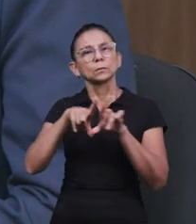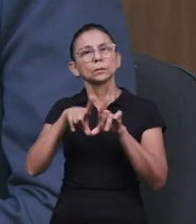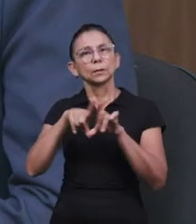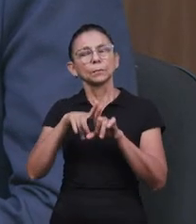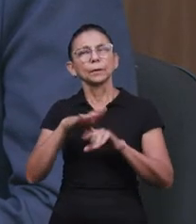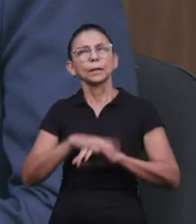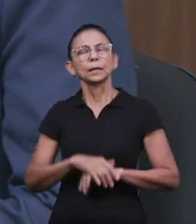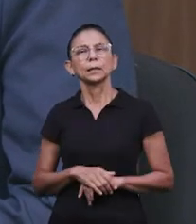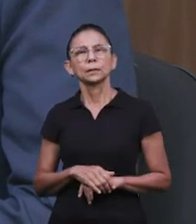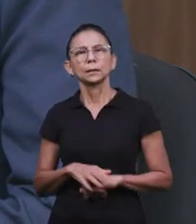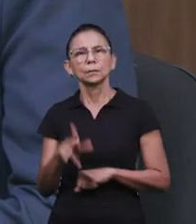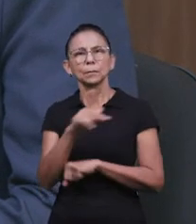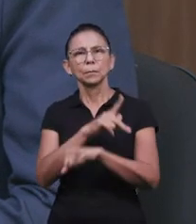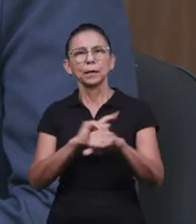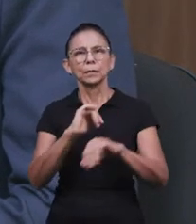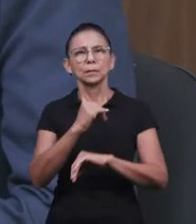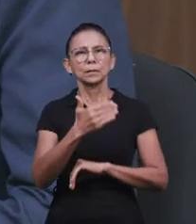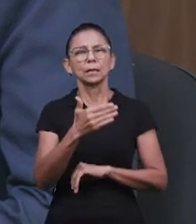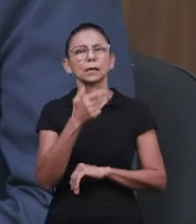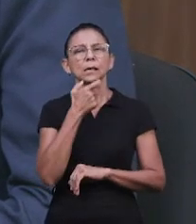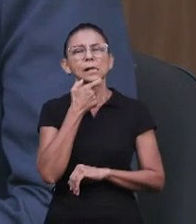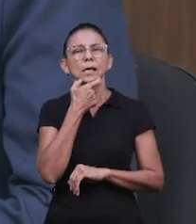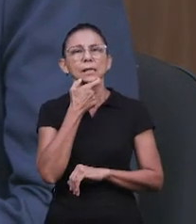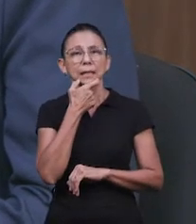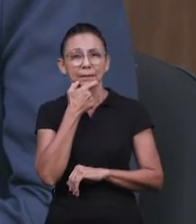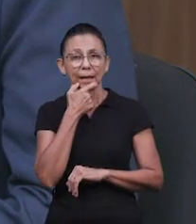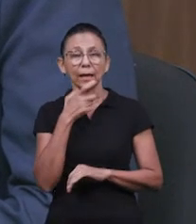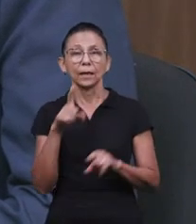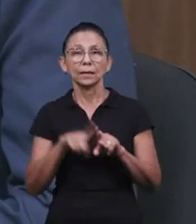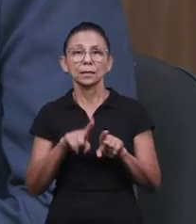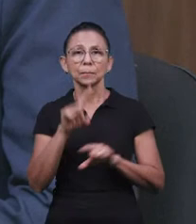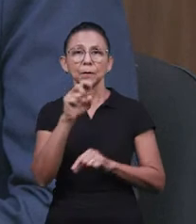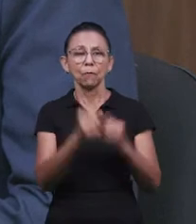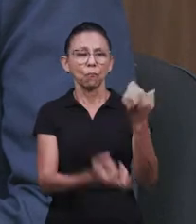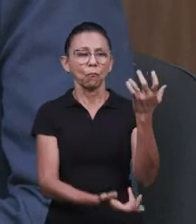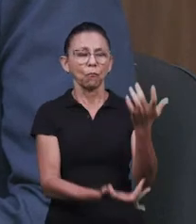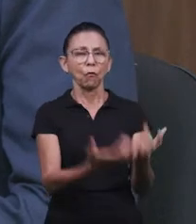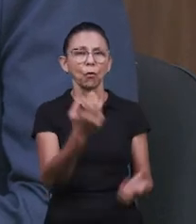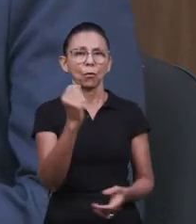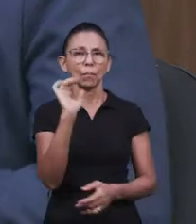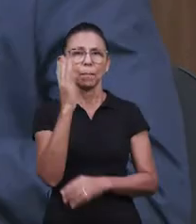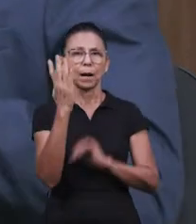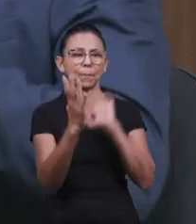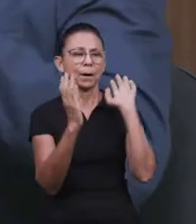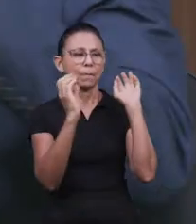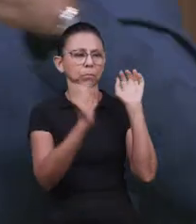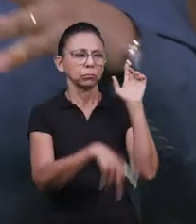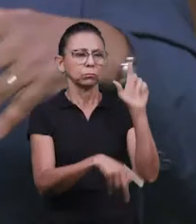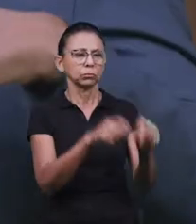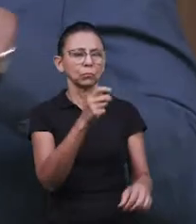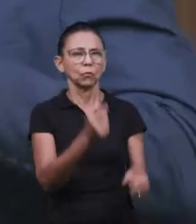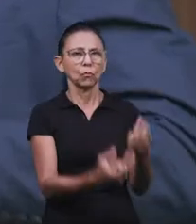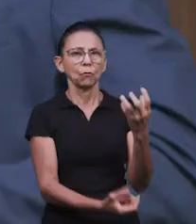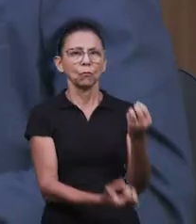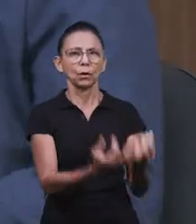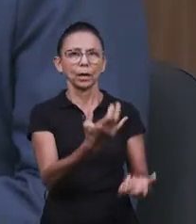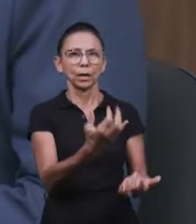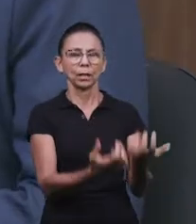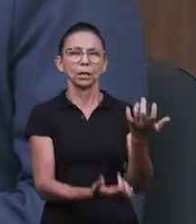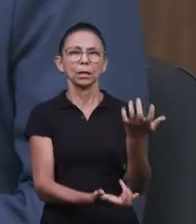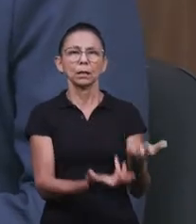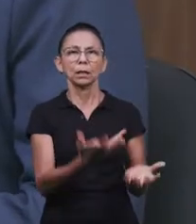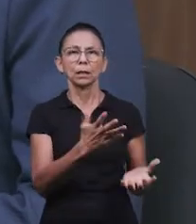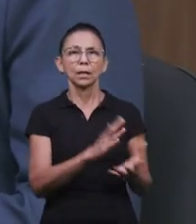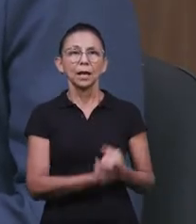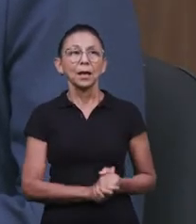nessa, na Inglaterra, outras regiões lá, eles faziam uma fogueira, faziam ali uma festividade em torno da fogueira, porque o